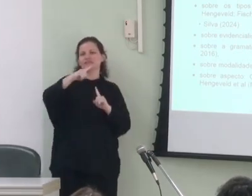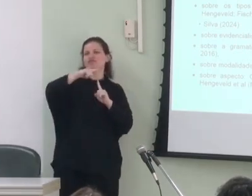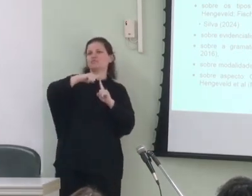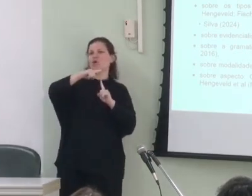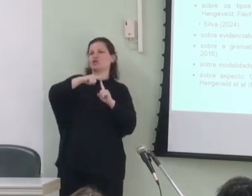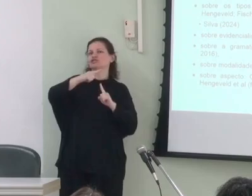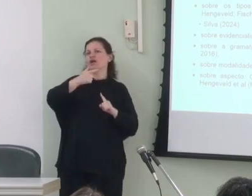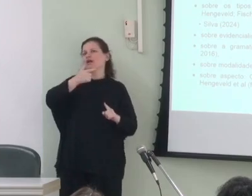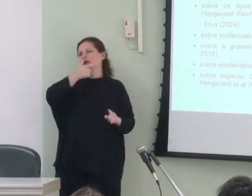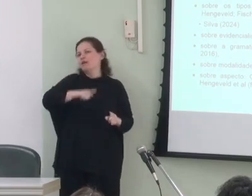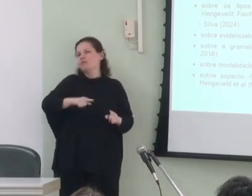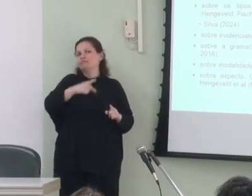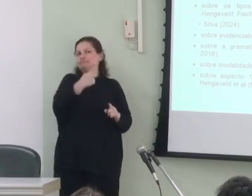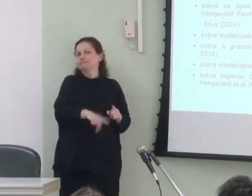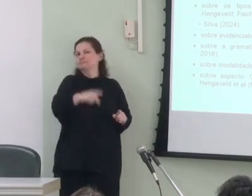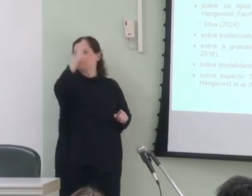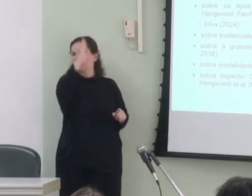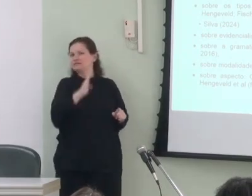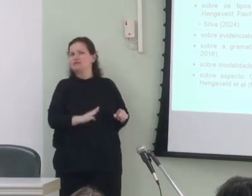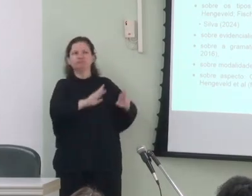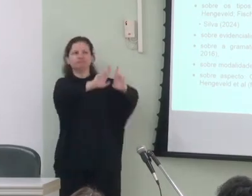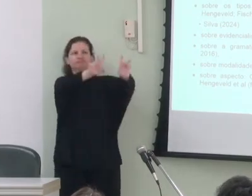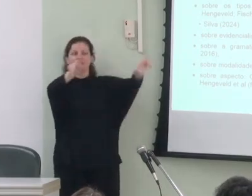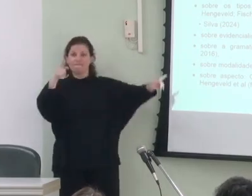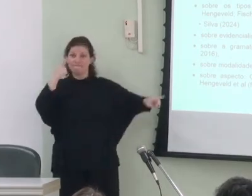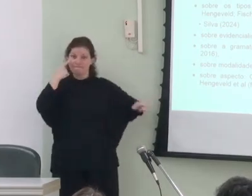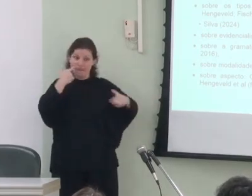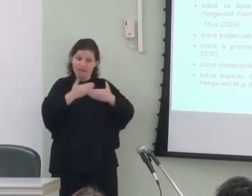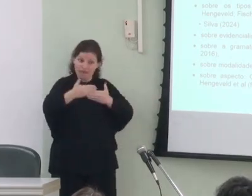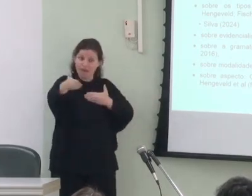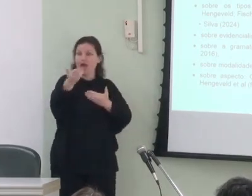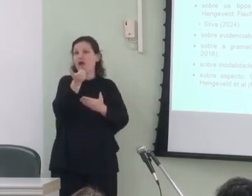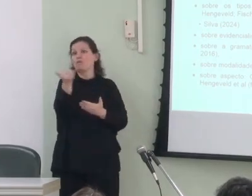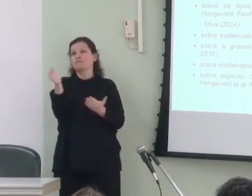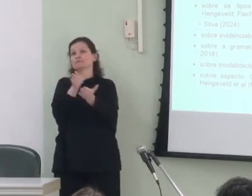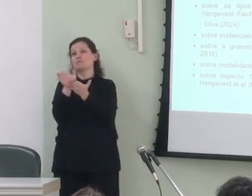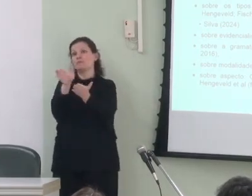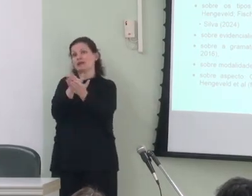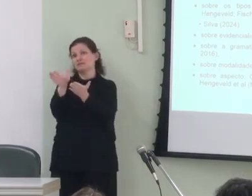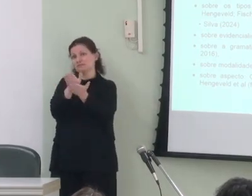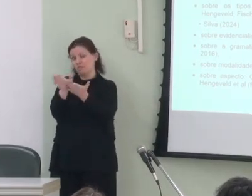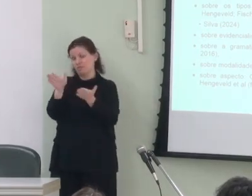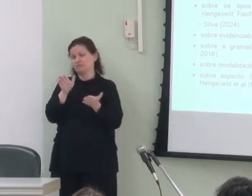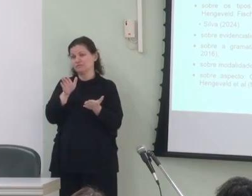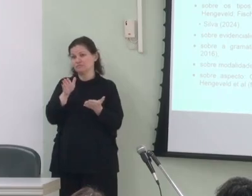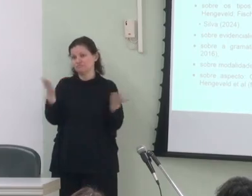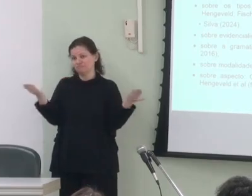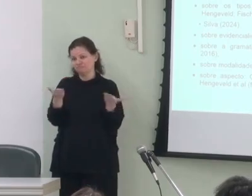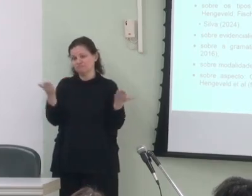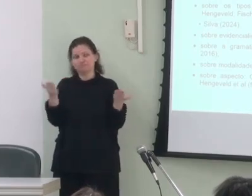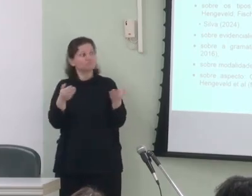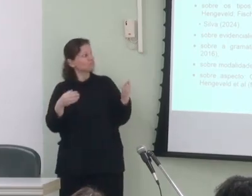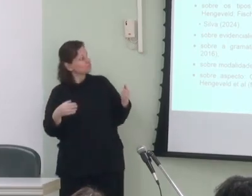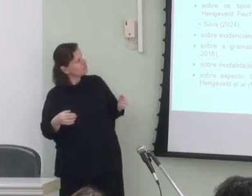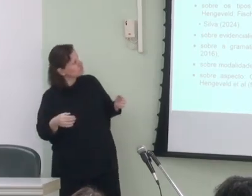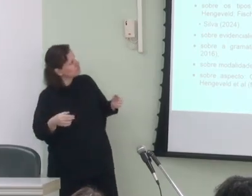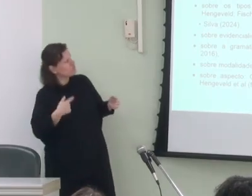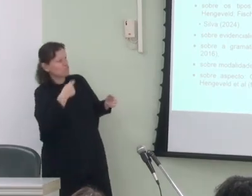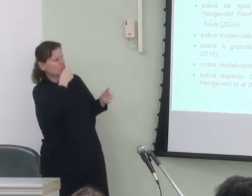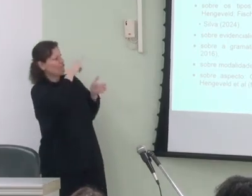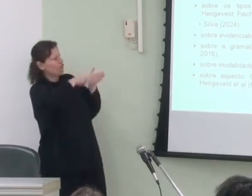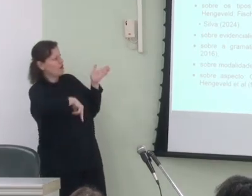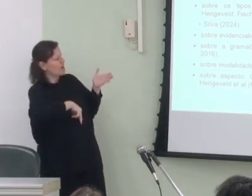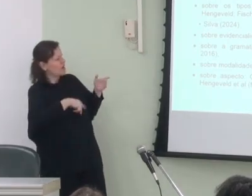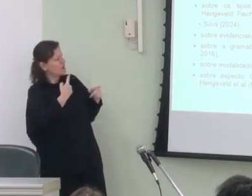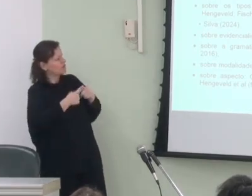das línguas nativas do Brasil, como se vê em algumas publicações que eu destaco aqui para vocês, nem vou ler porque o meu